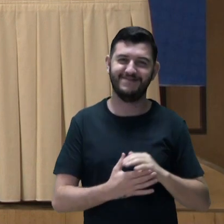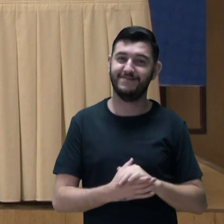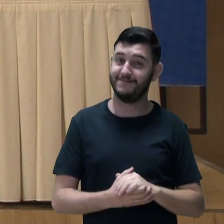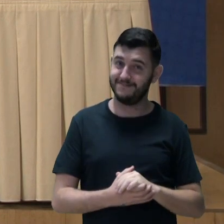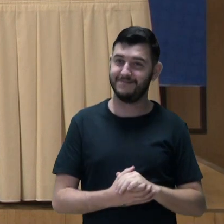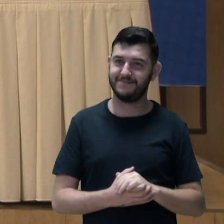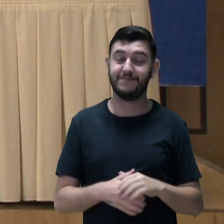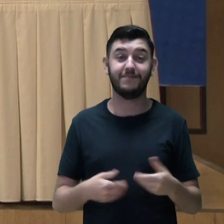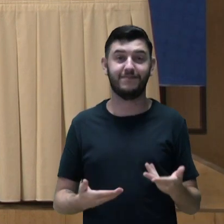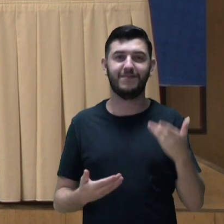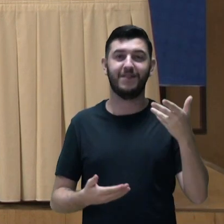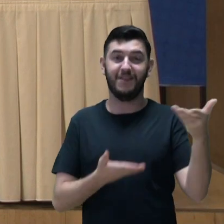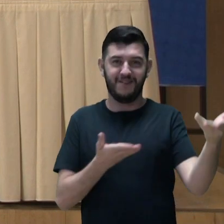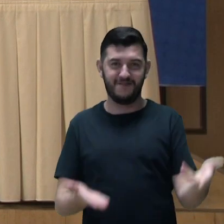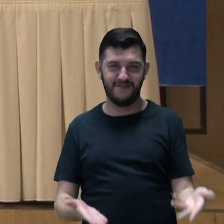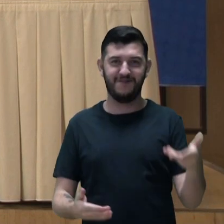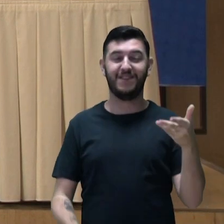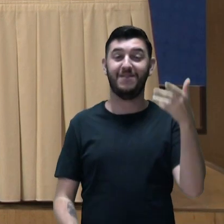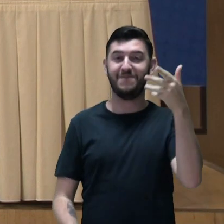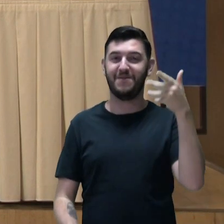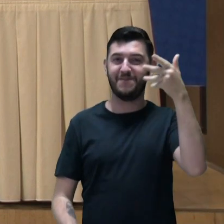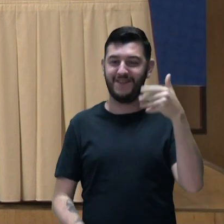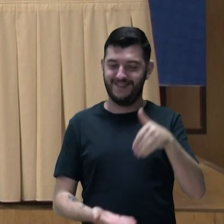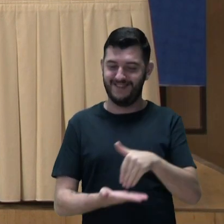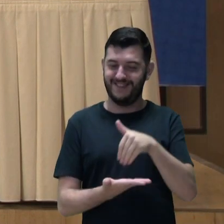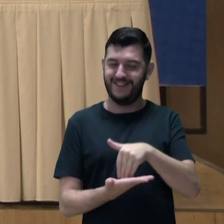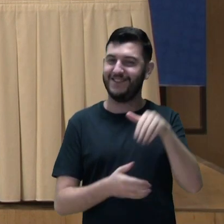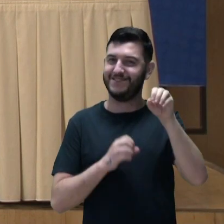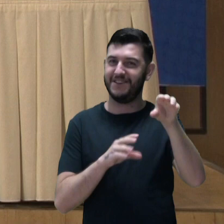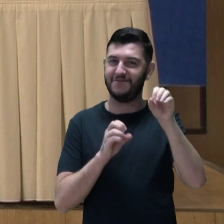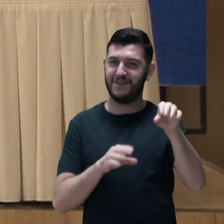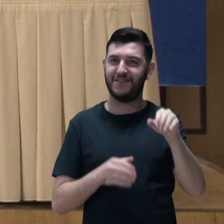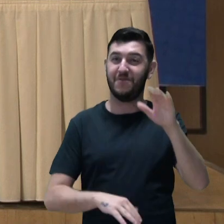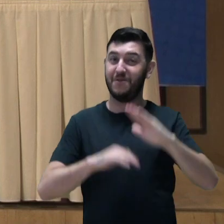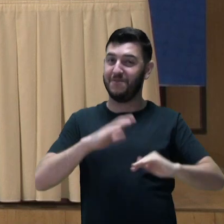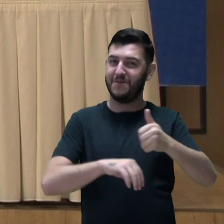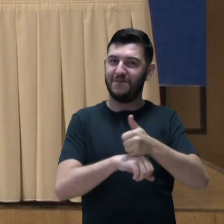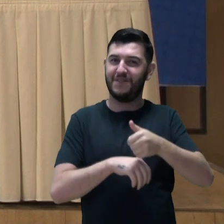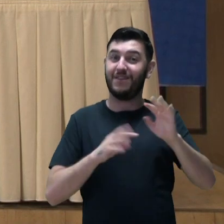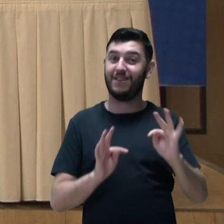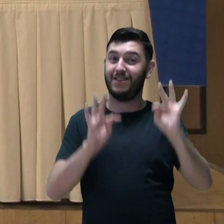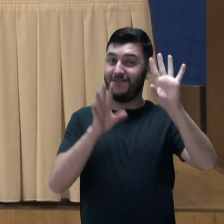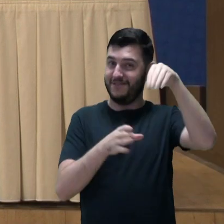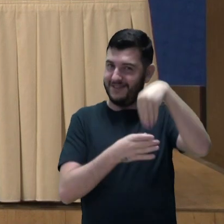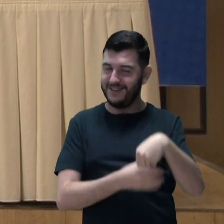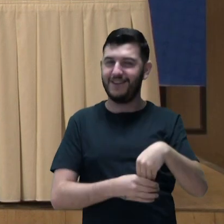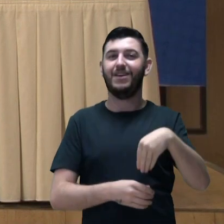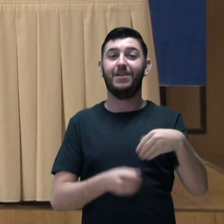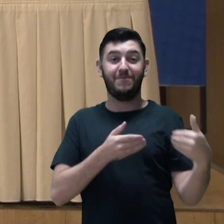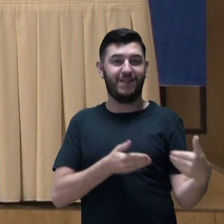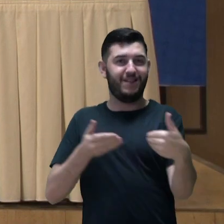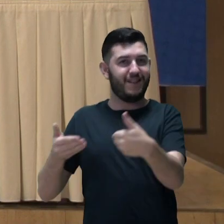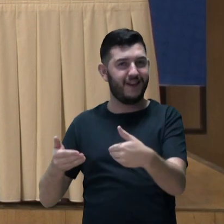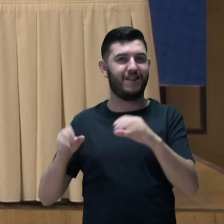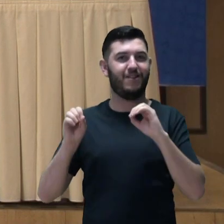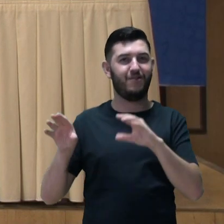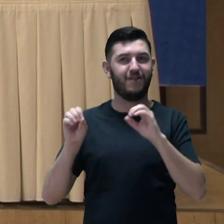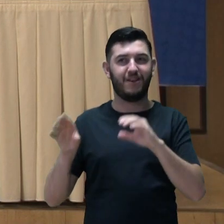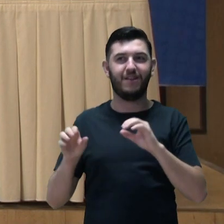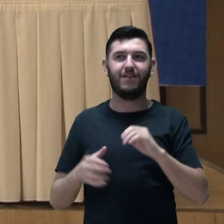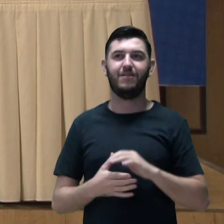Passamos a palavra ao secretário de Educação Profissional e Tecnológica do Ministério da Educação, Tomás Santana.